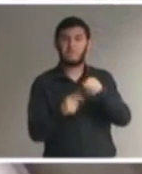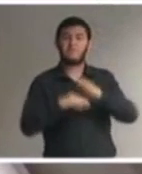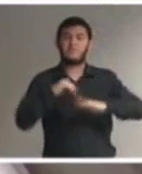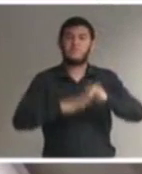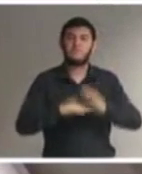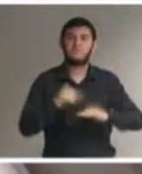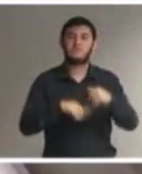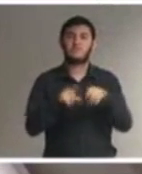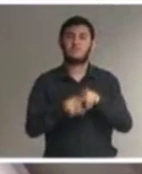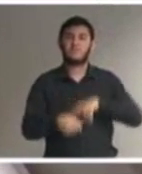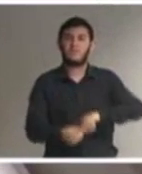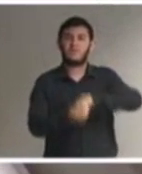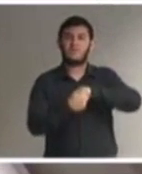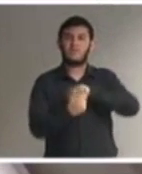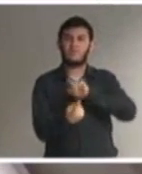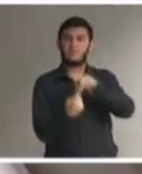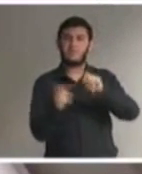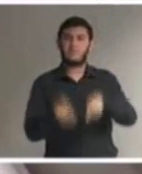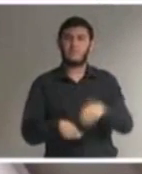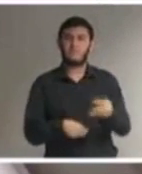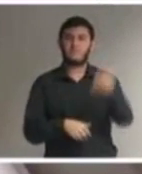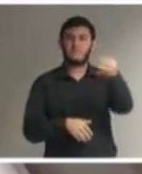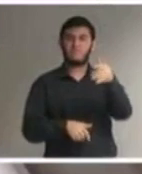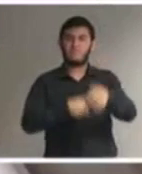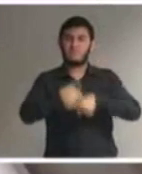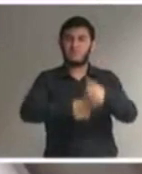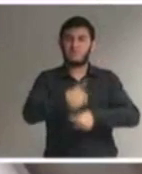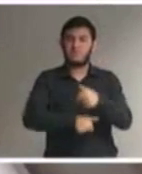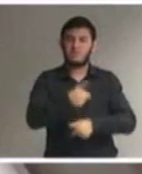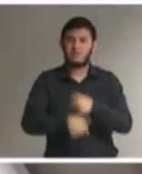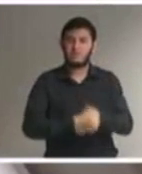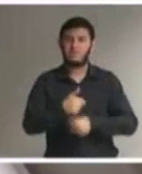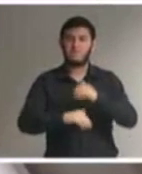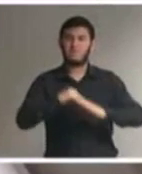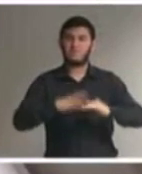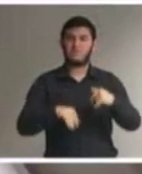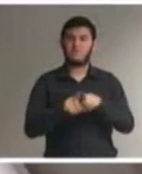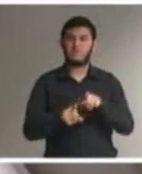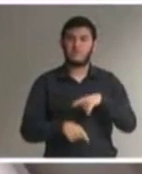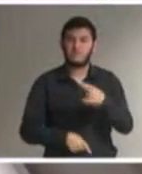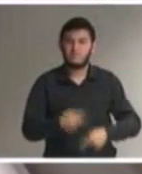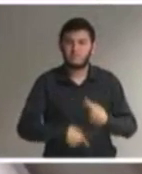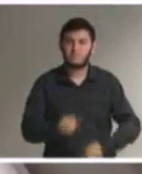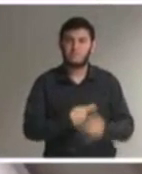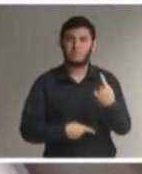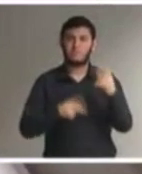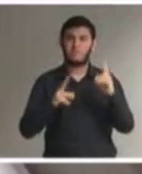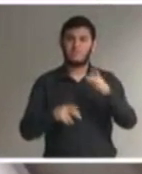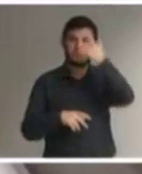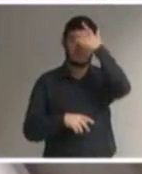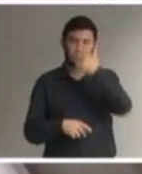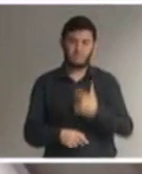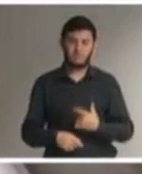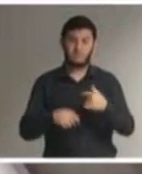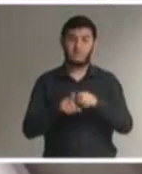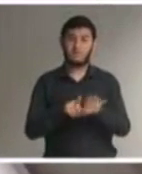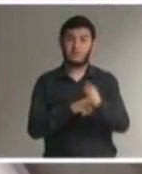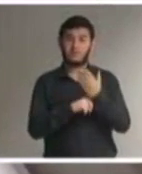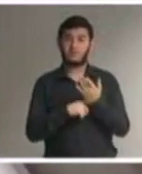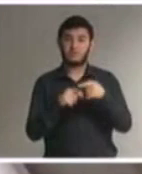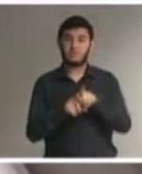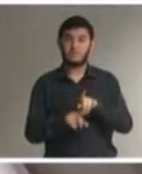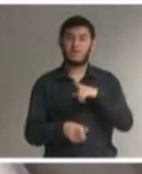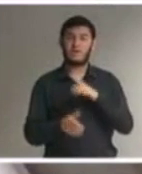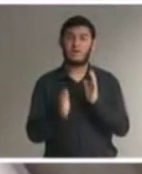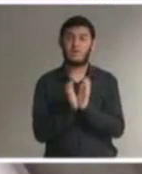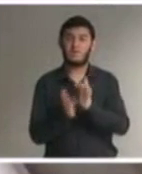e sua qualificação para o trabalho. Se desenvolver como pessoa plenamente demanda aprender a conviver e